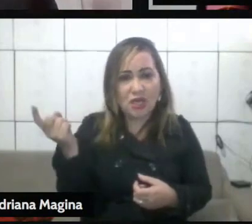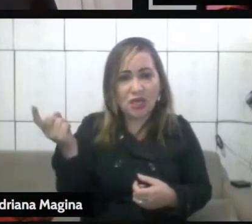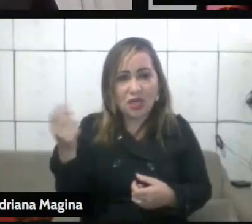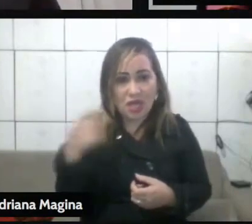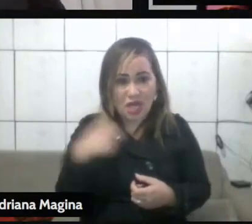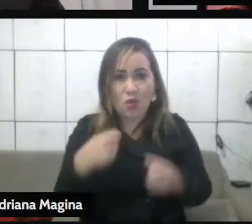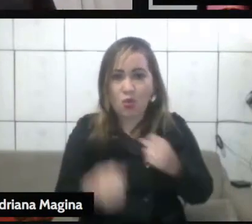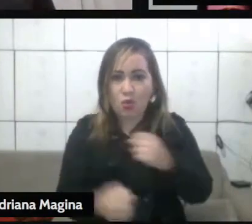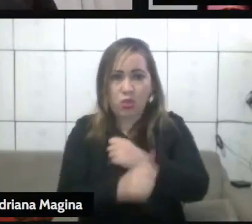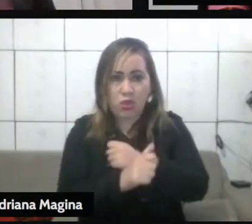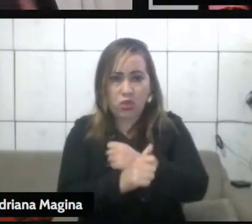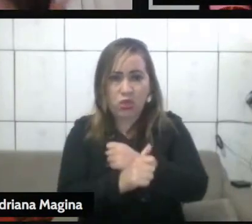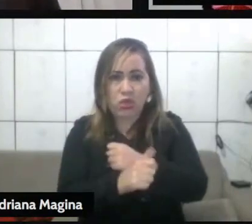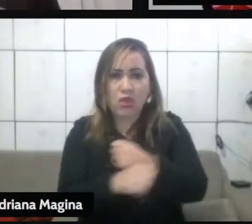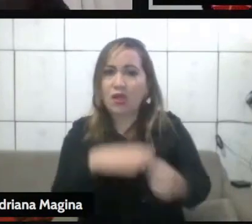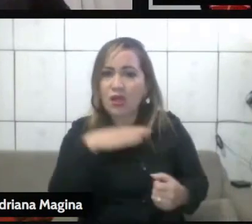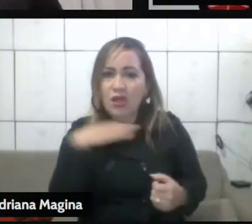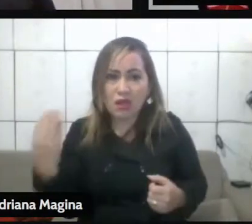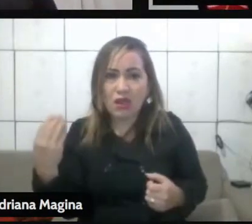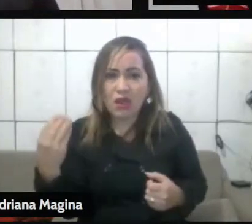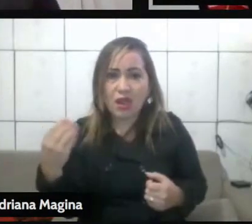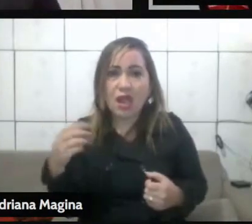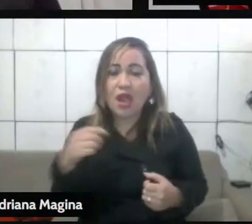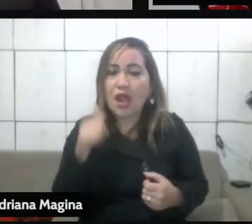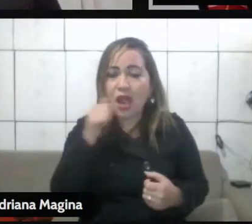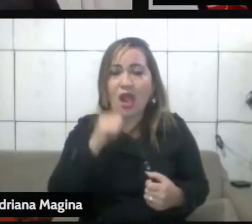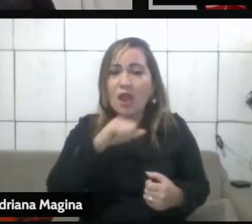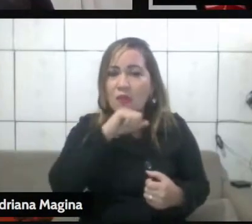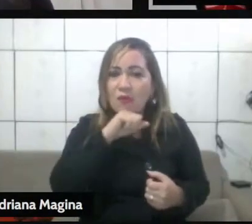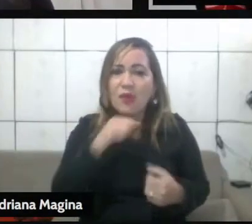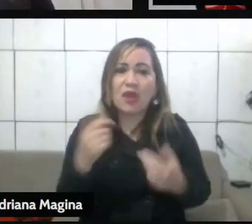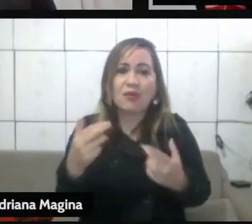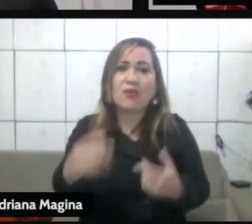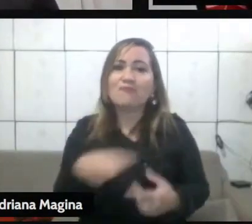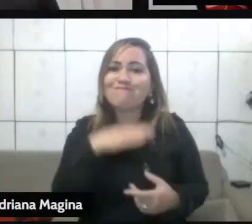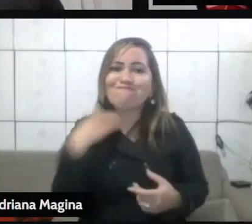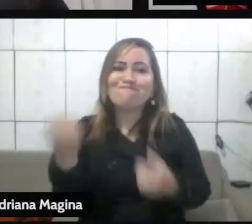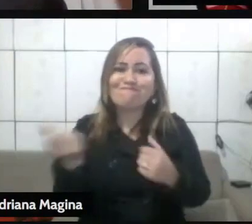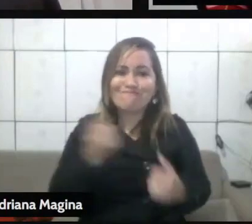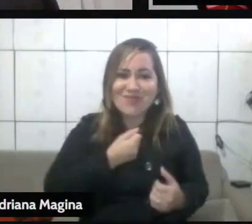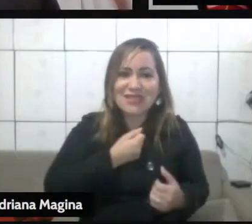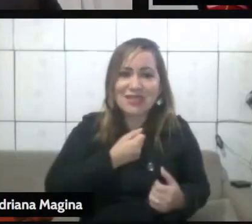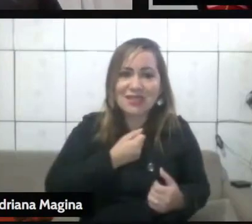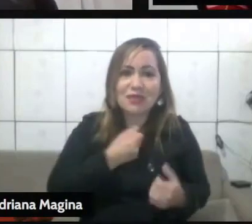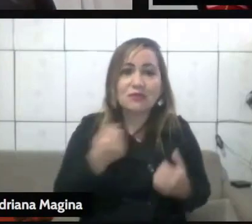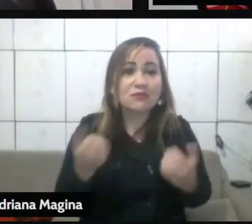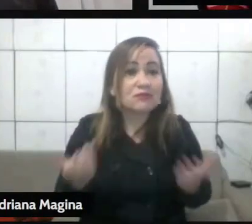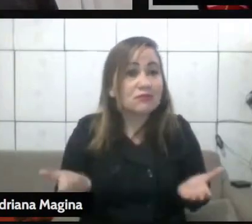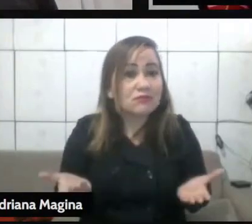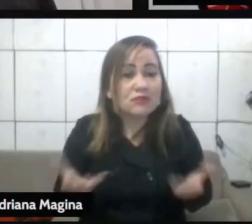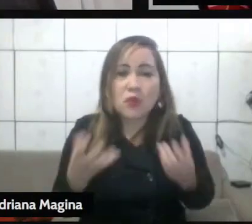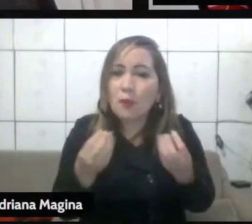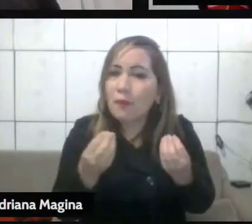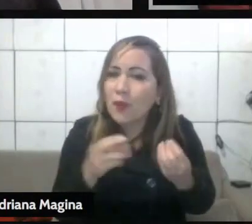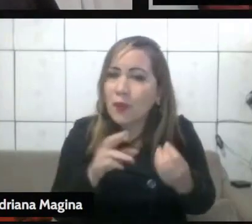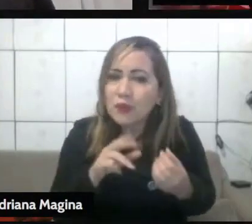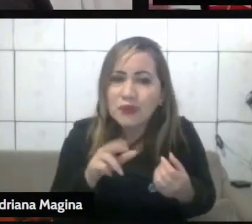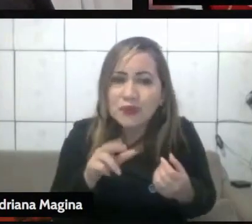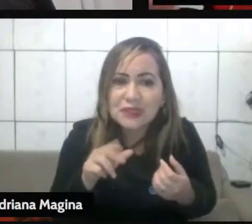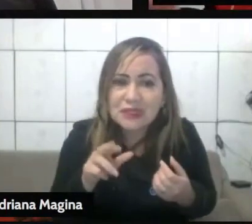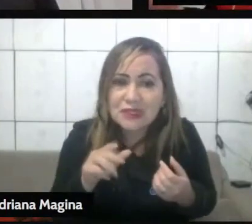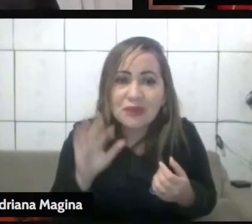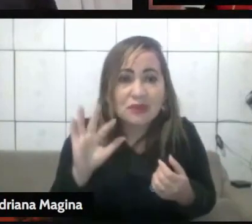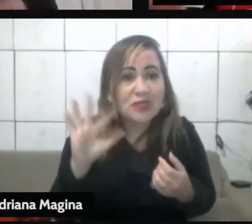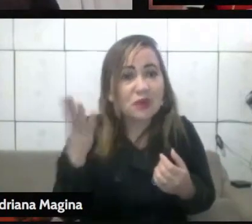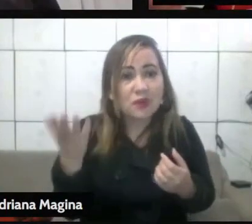mulher, ela mesmo mataria o filho. E o que aconteceu? Ele tinha muitos irmãos, aconteceu essa